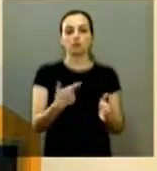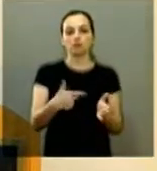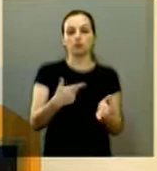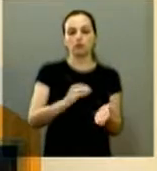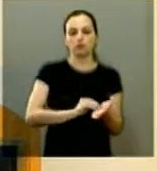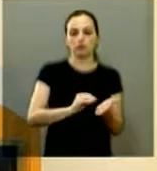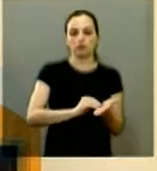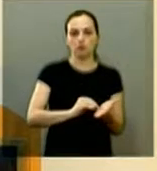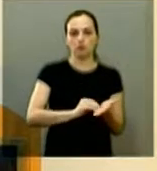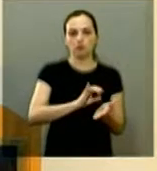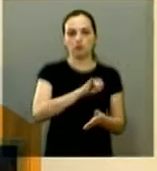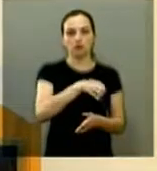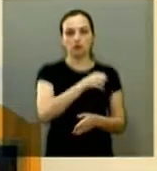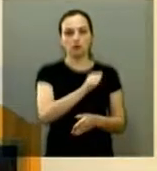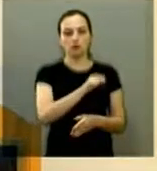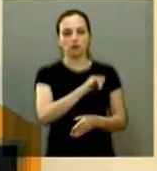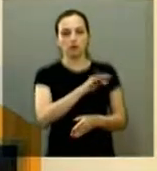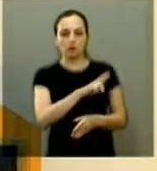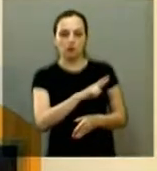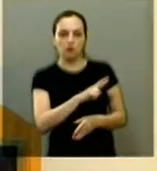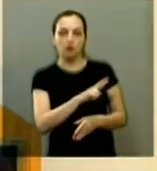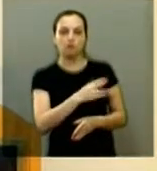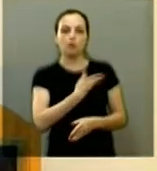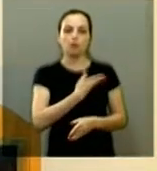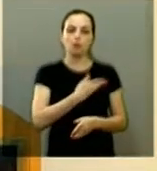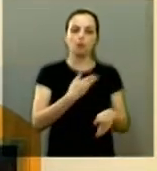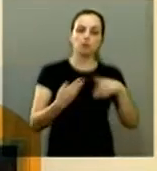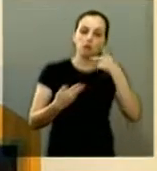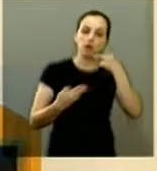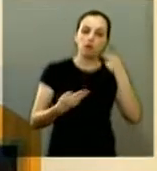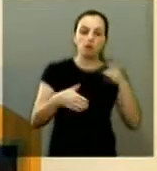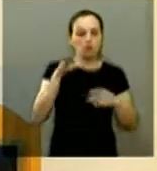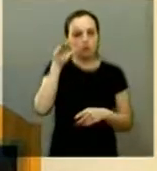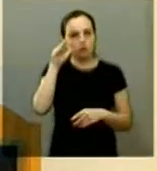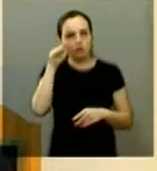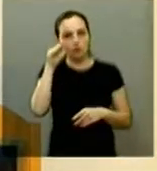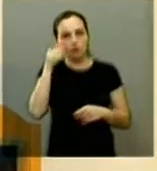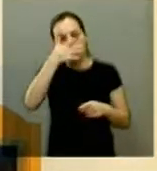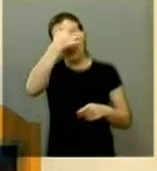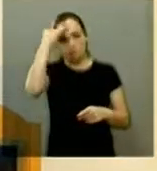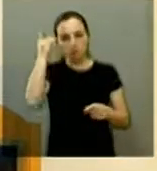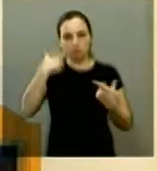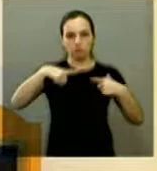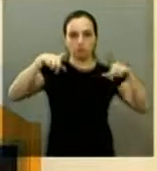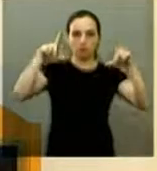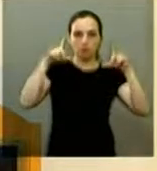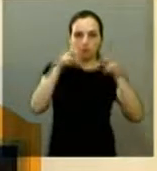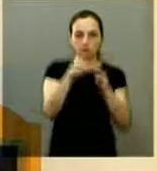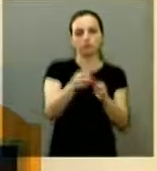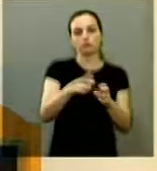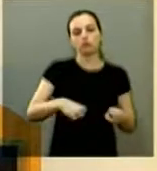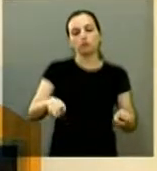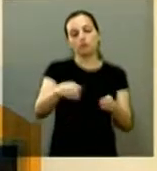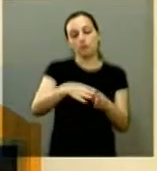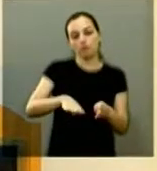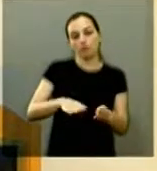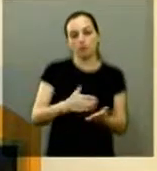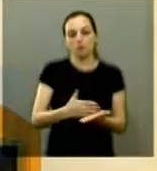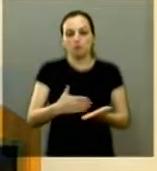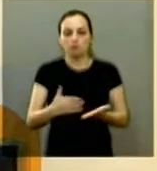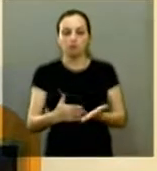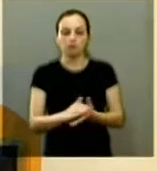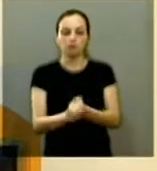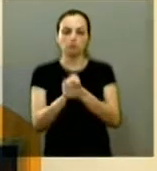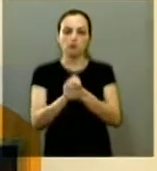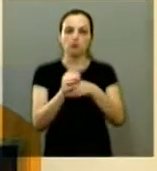secretário Jair Martinelli colegas vereadores funcionários quem nos assiste no plenário em casa inicialmente parabenizar a